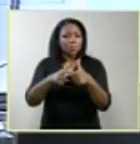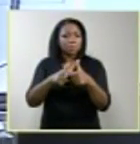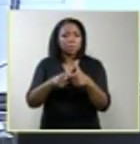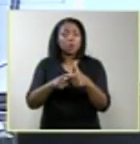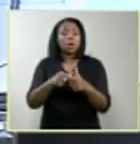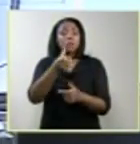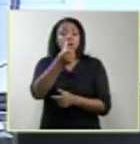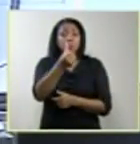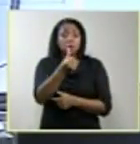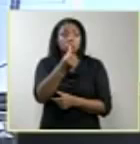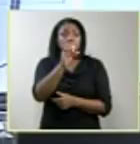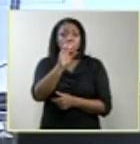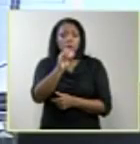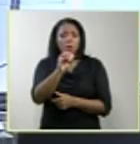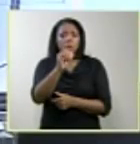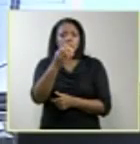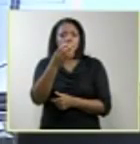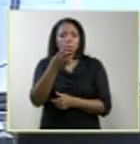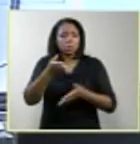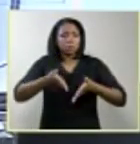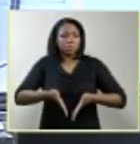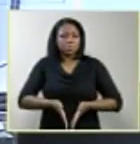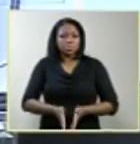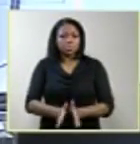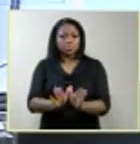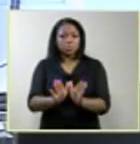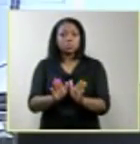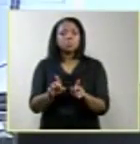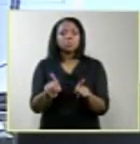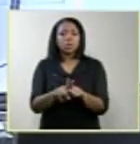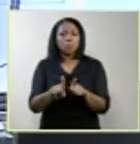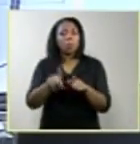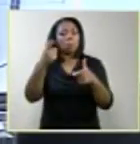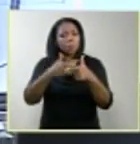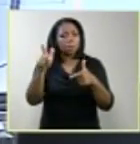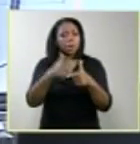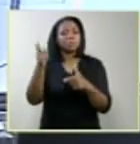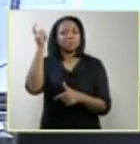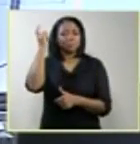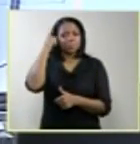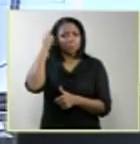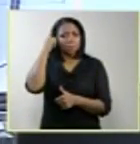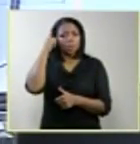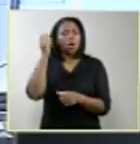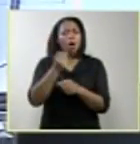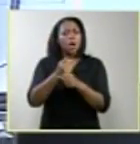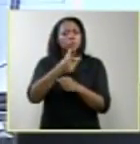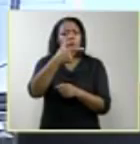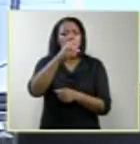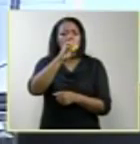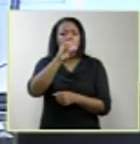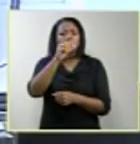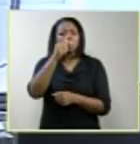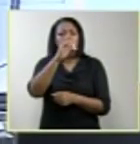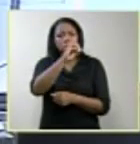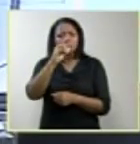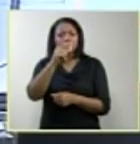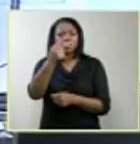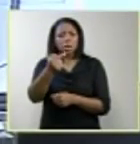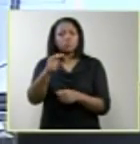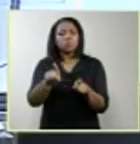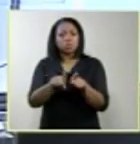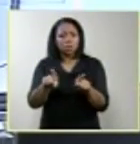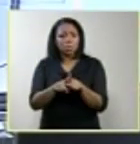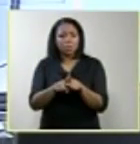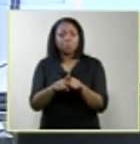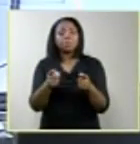604 mil partos em 2006, 106 casos de anencefalia, em 2007, 594 mil partos,